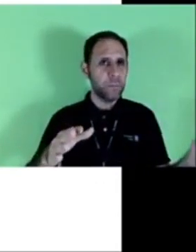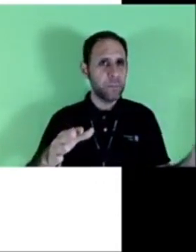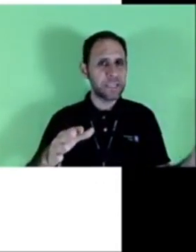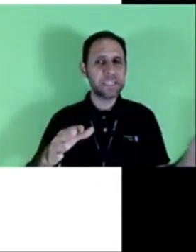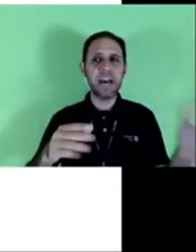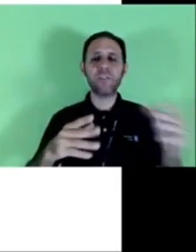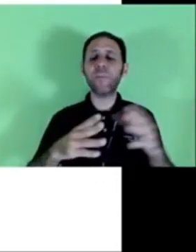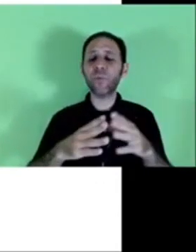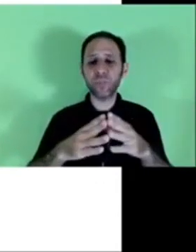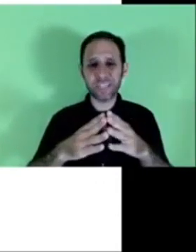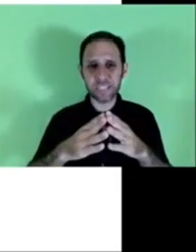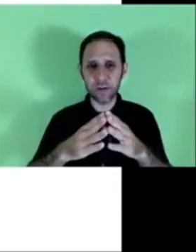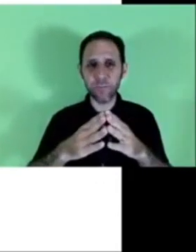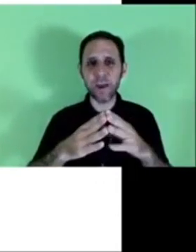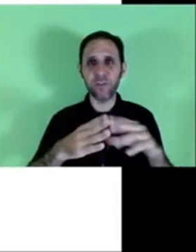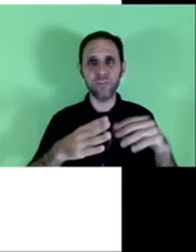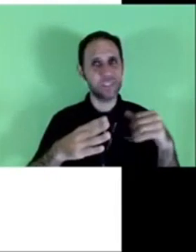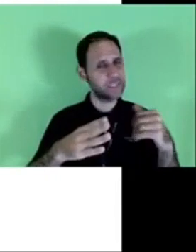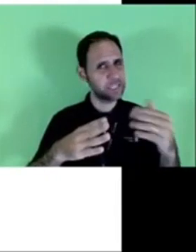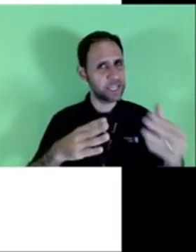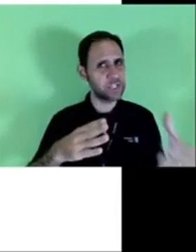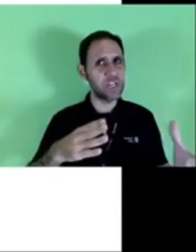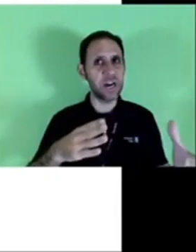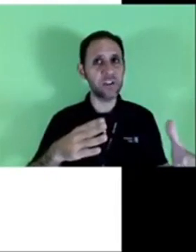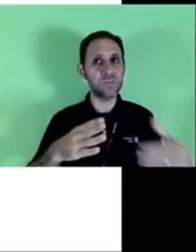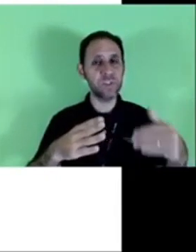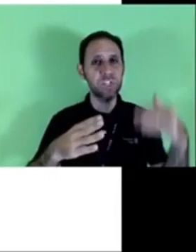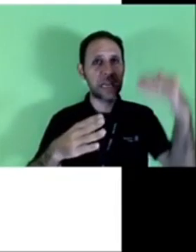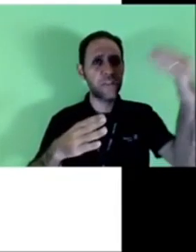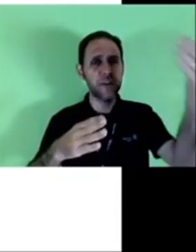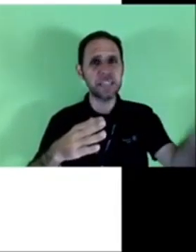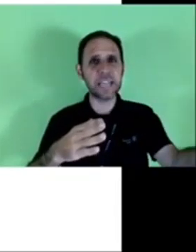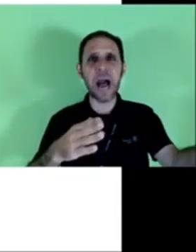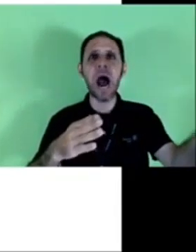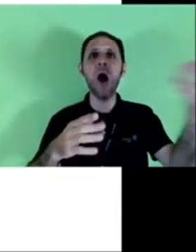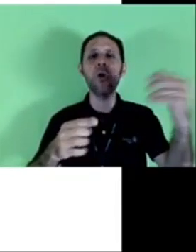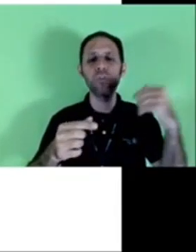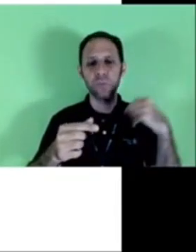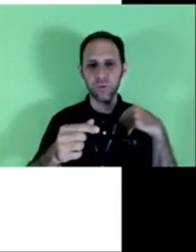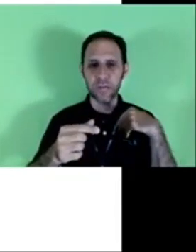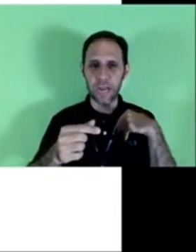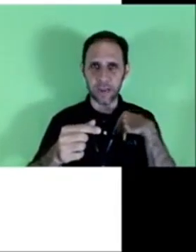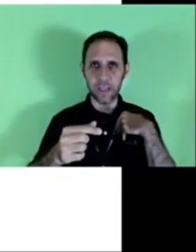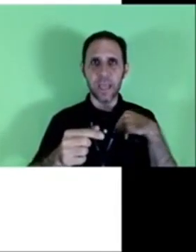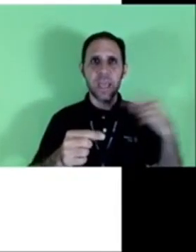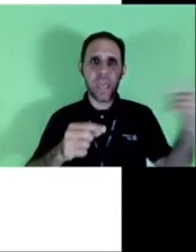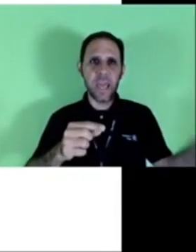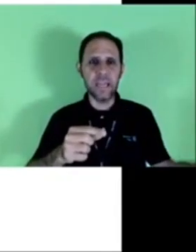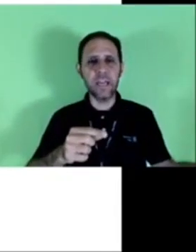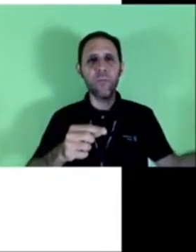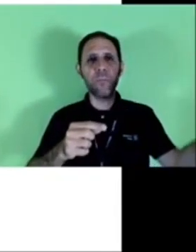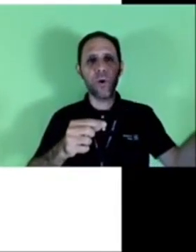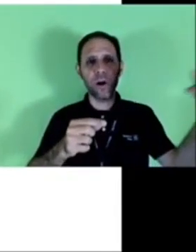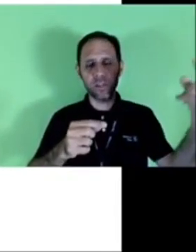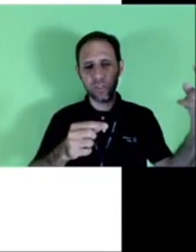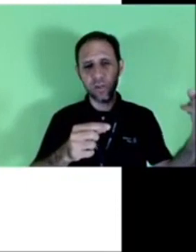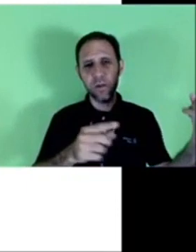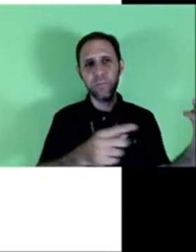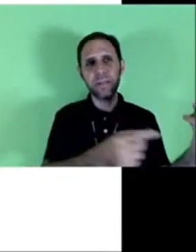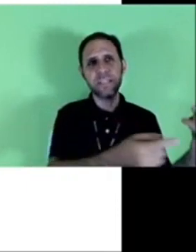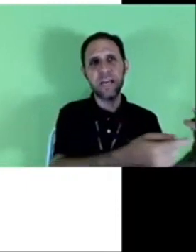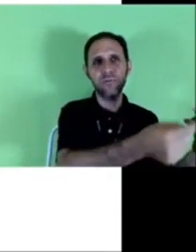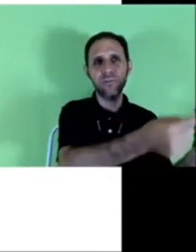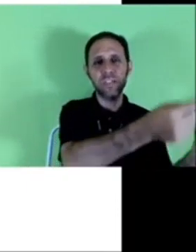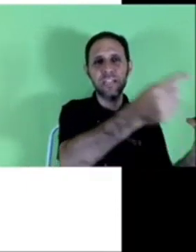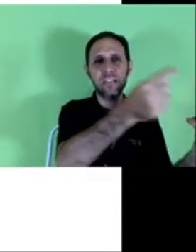passar uma procuração para um de 17 anos, pedindo que ele faça algo no meu lugar. Ele não pode